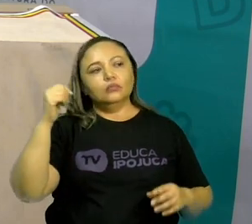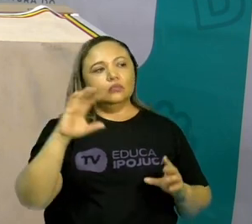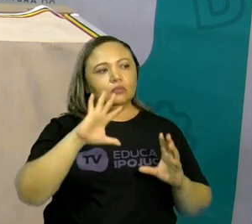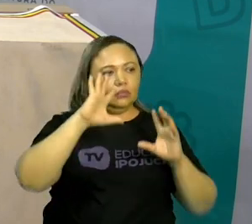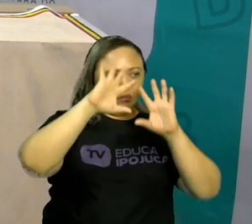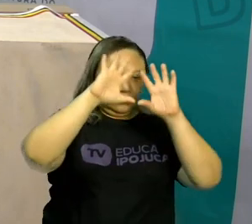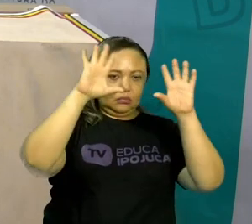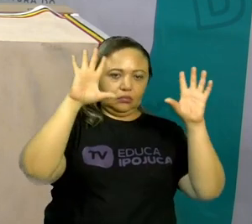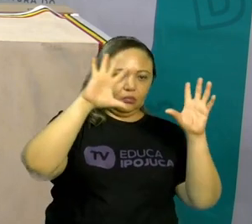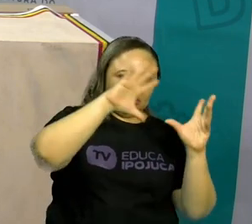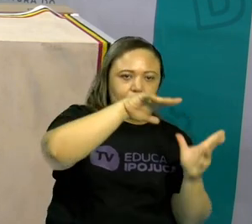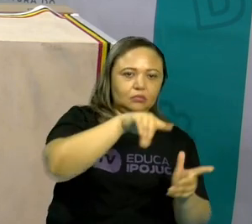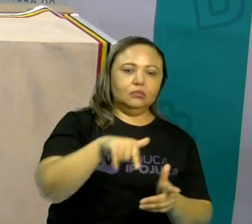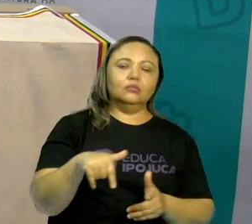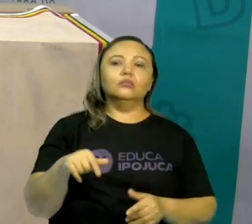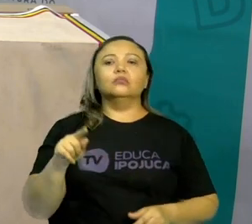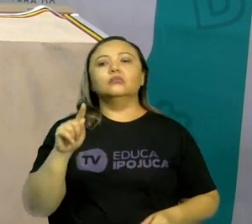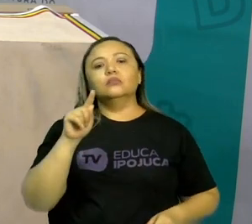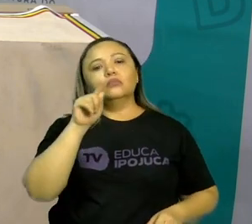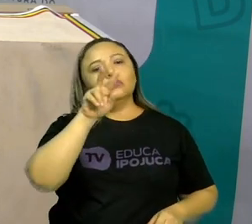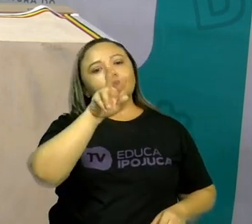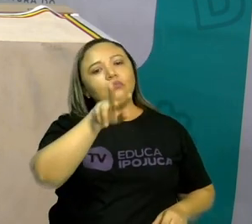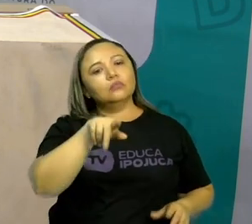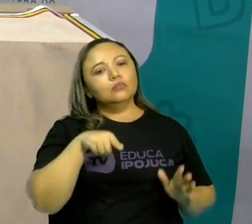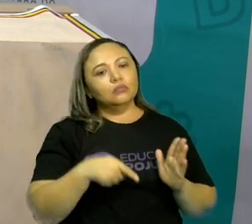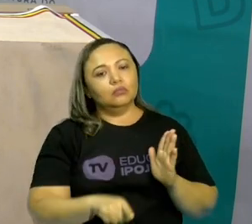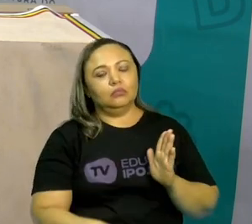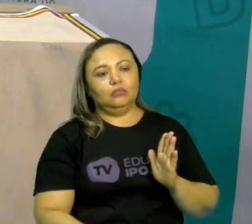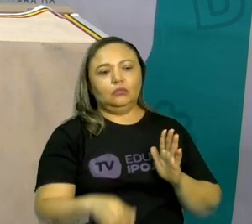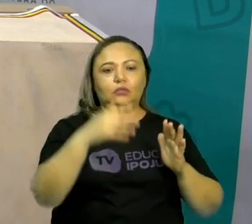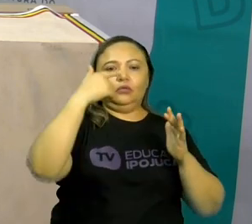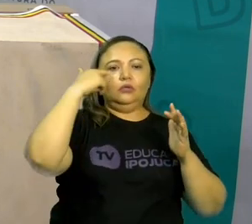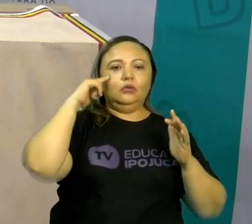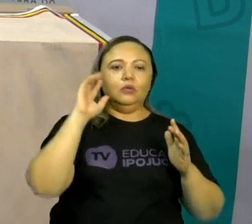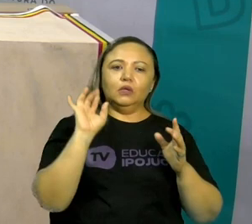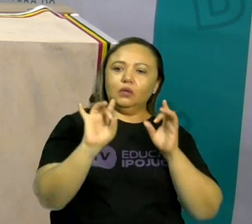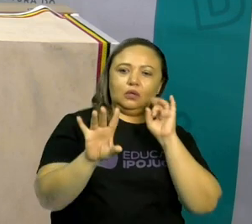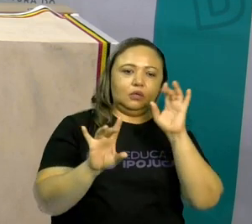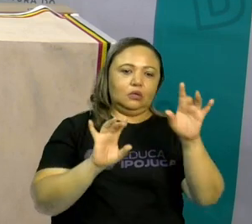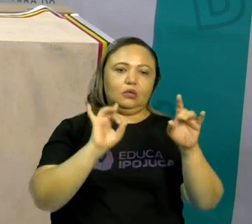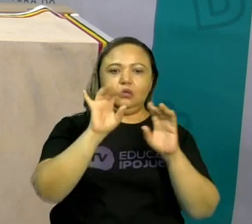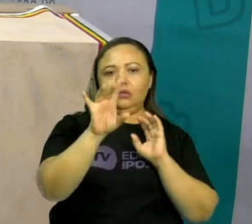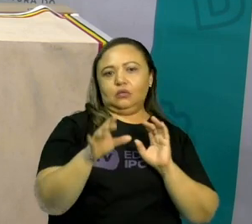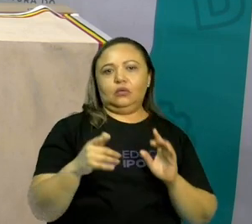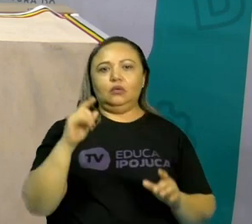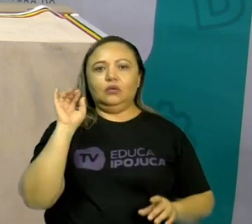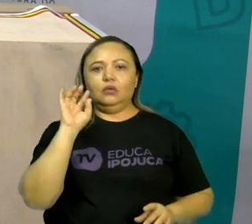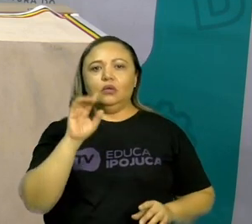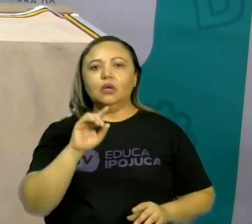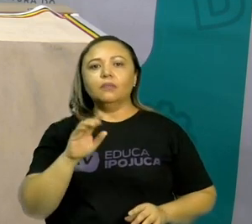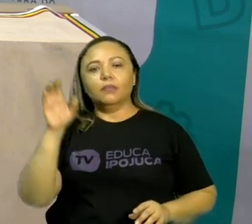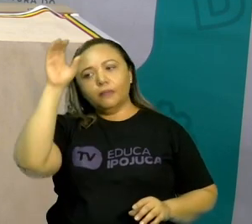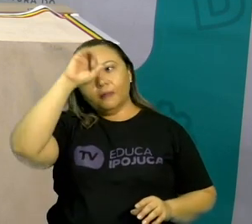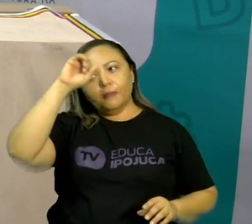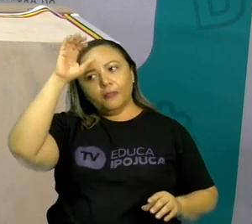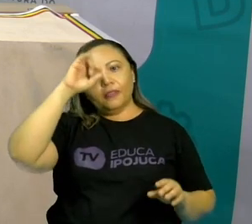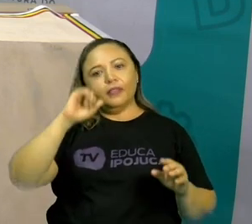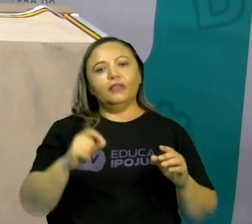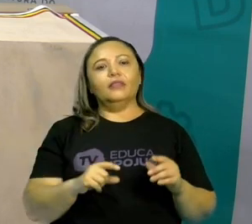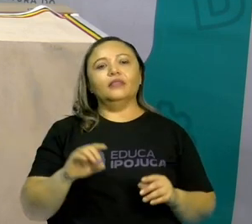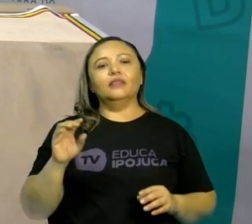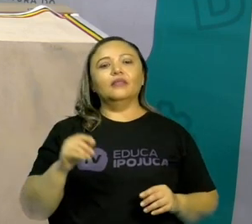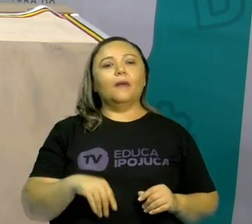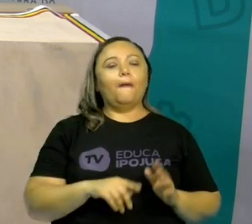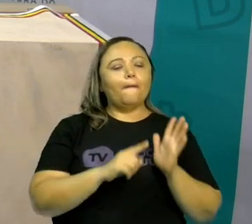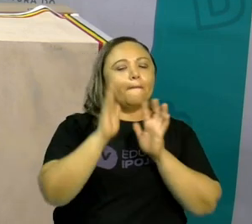mundo e ir lá no fundo. mundo melhor. Depende do que você aprende. O